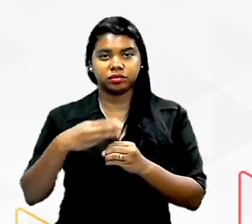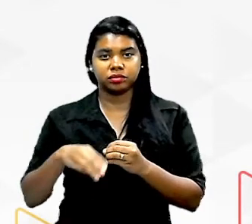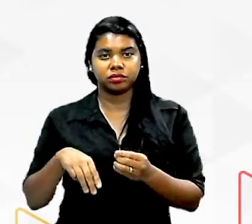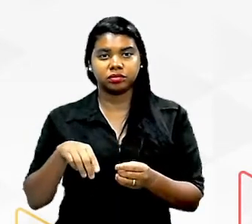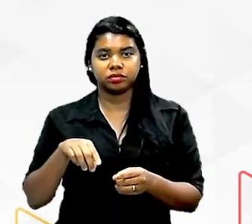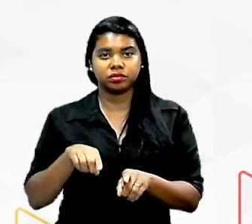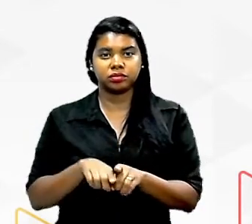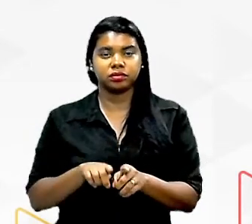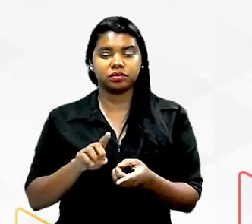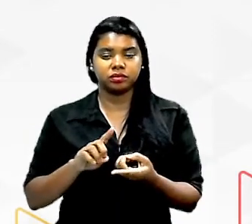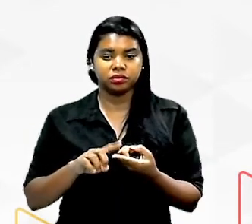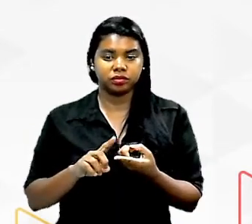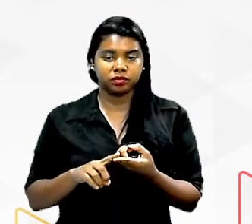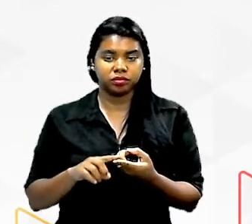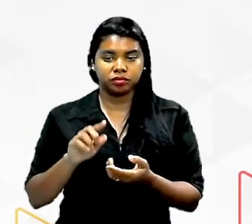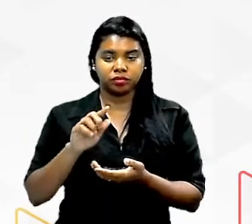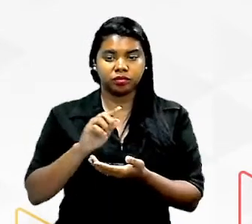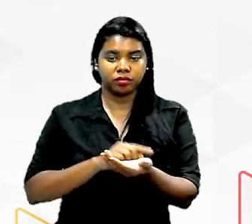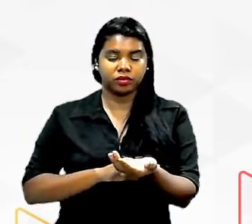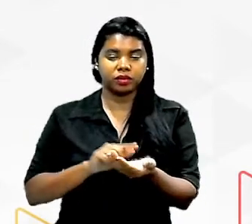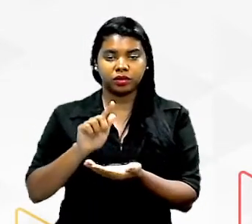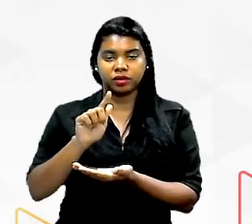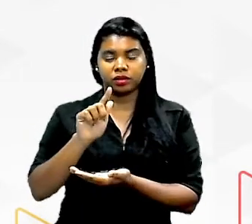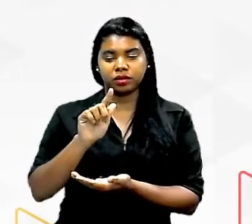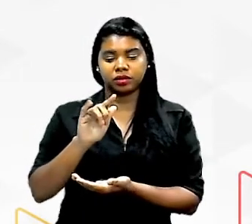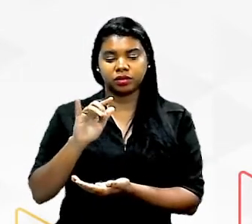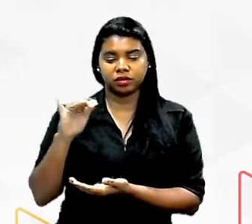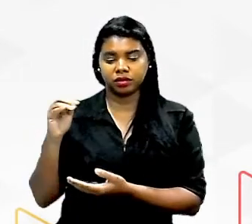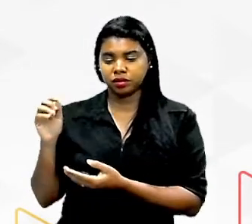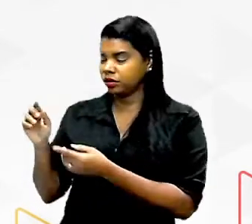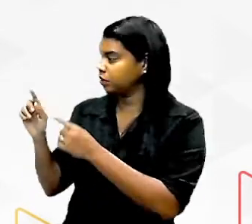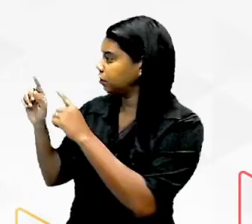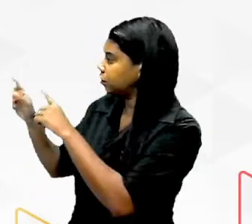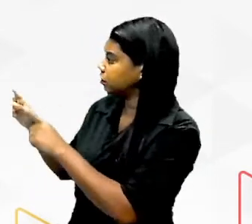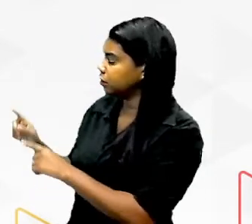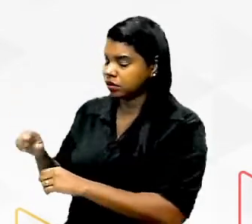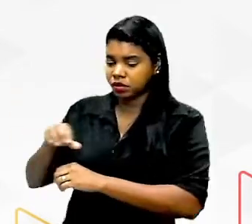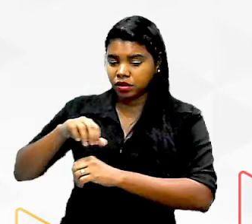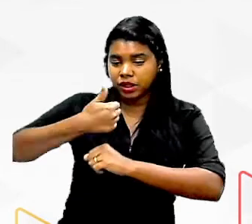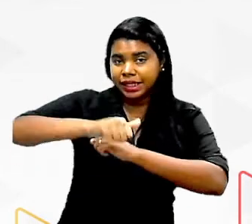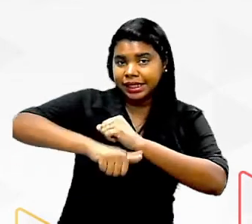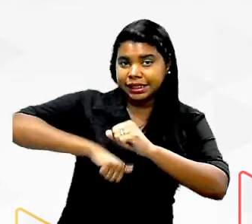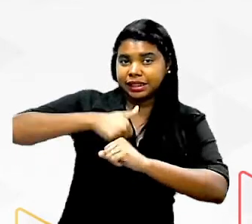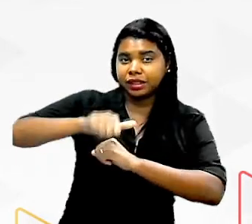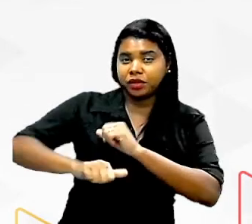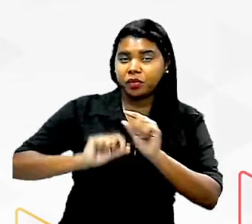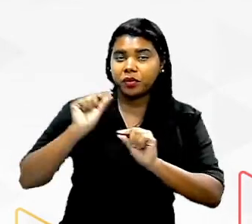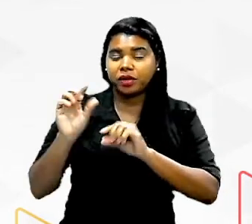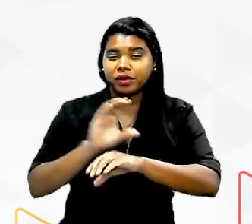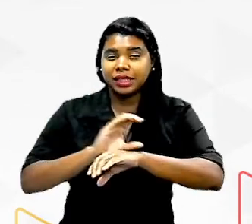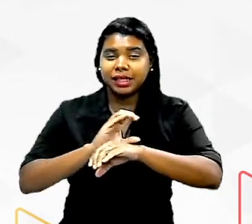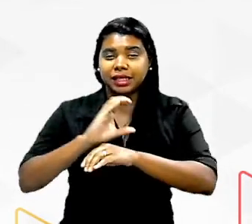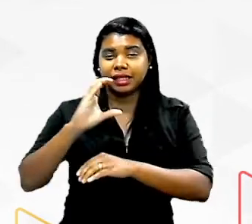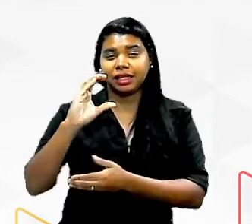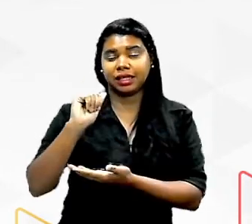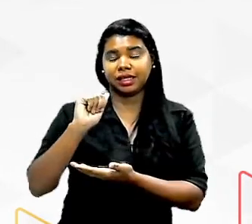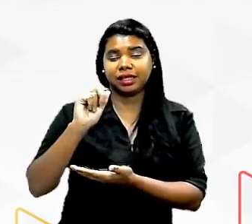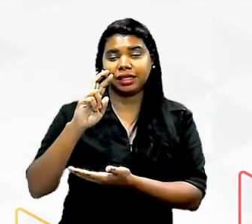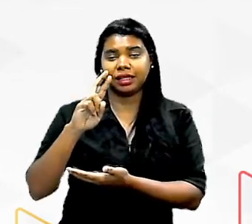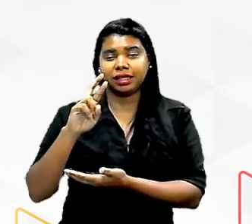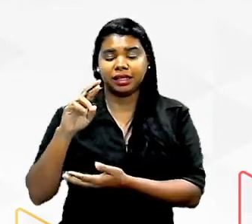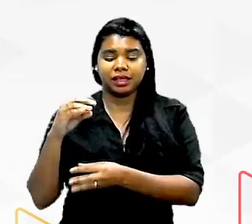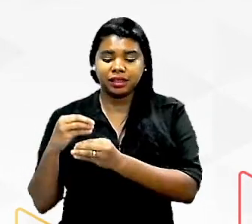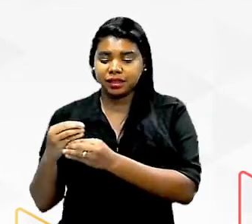a glicose cada pontinho desse daqui representa um átomo de carbono então a glicose